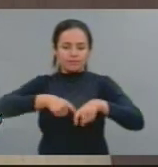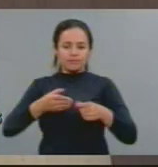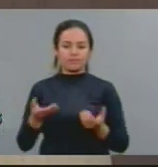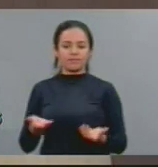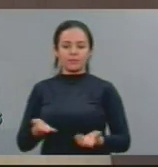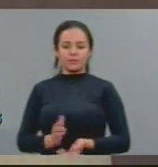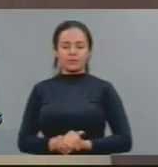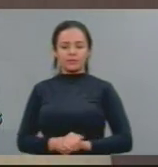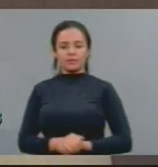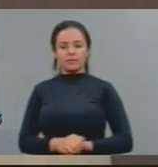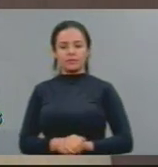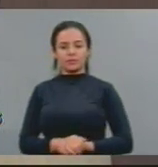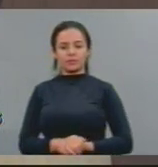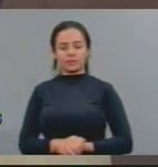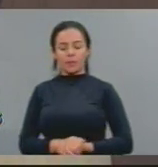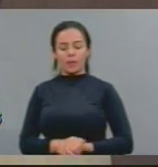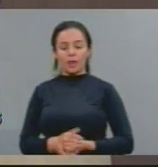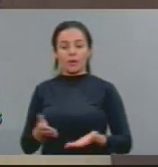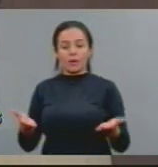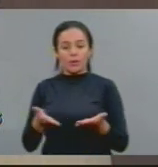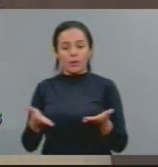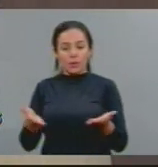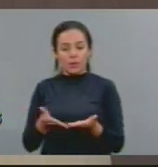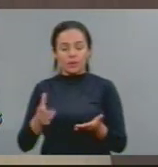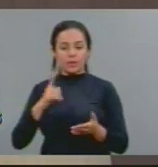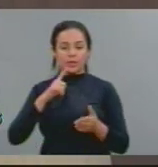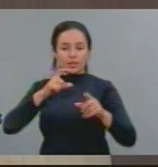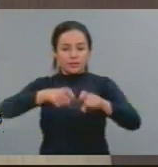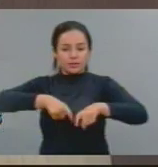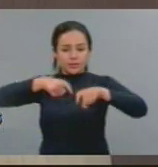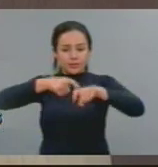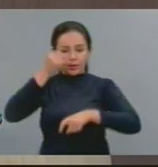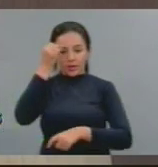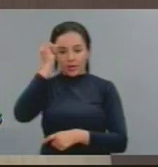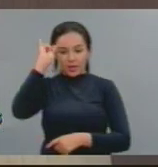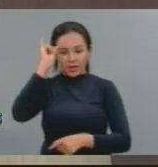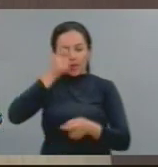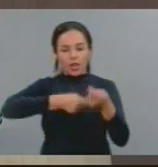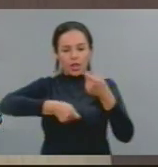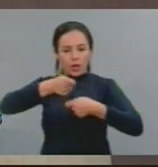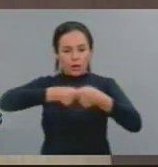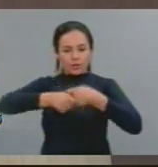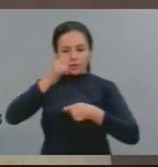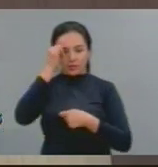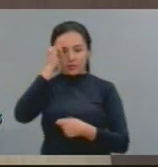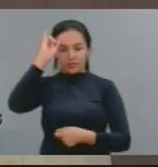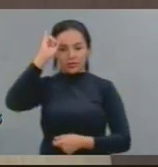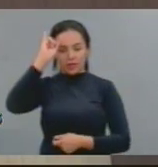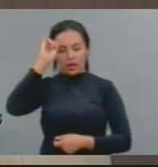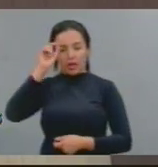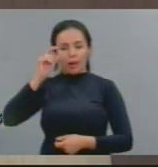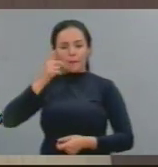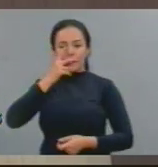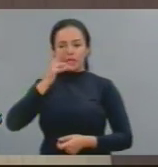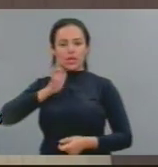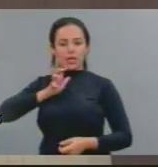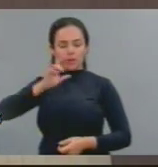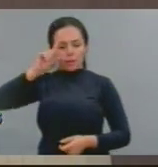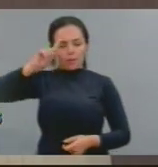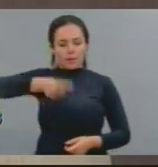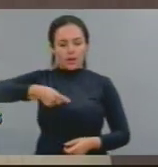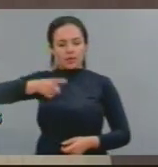moderno. O pior do moderno, que é esse agronegócio explorador e destruidor, ele se torna o pior do arcaico,